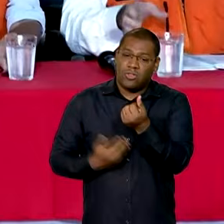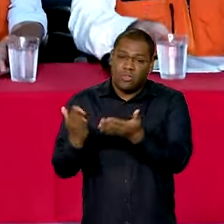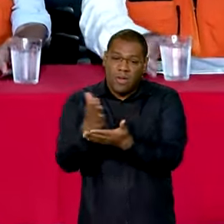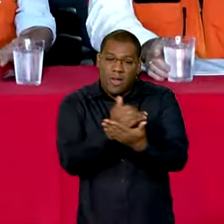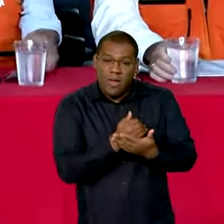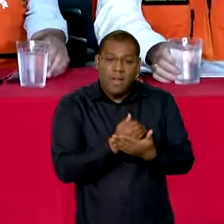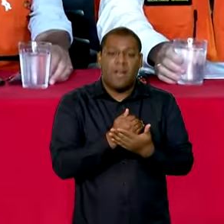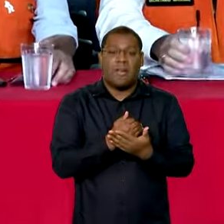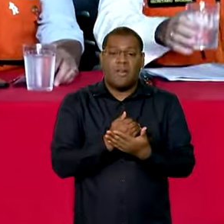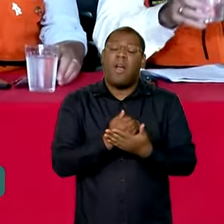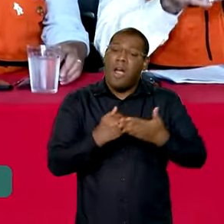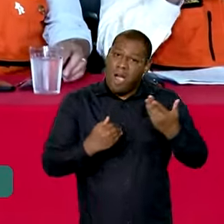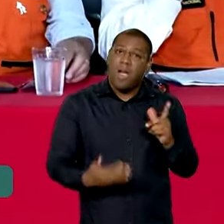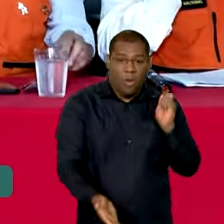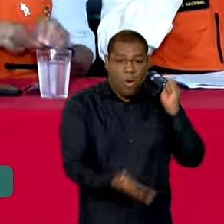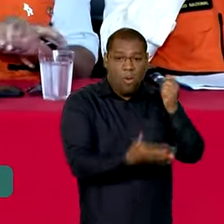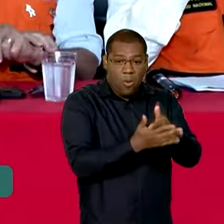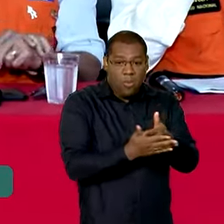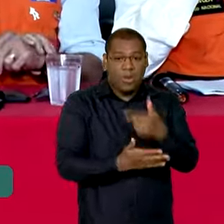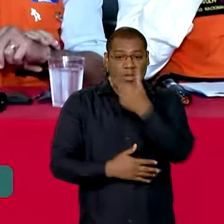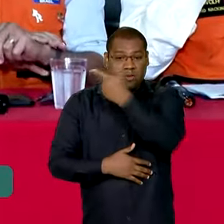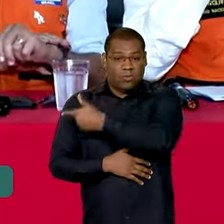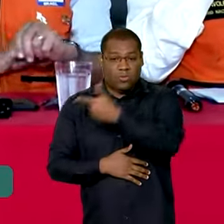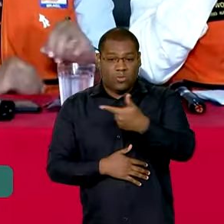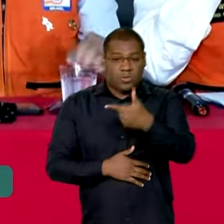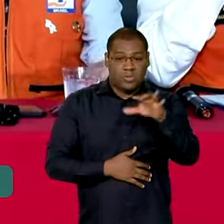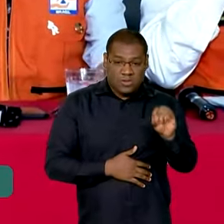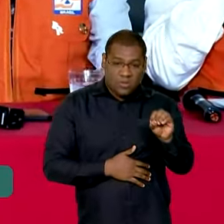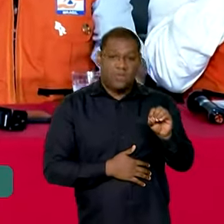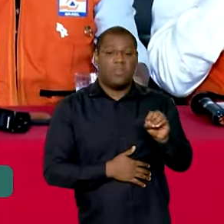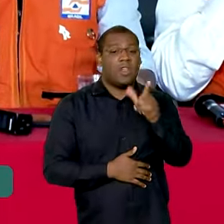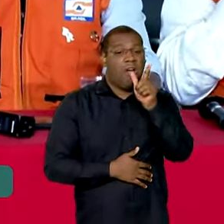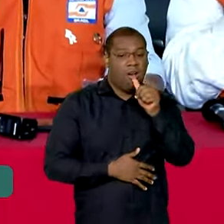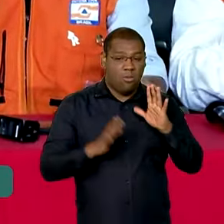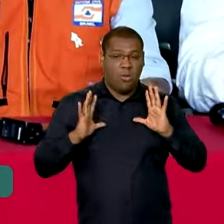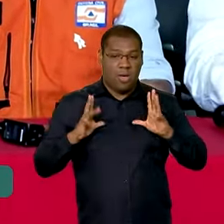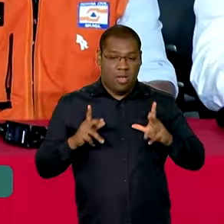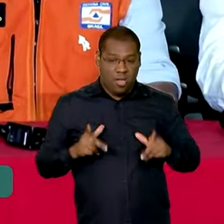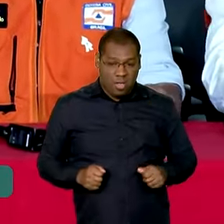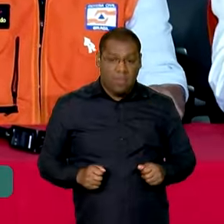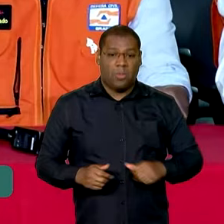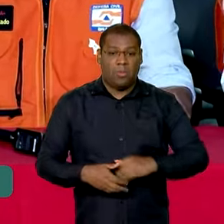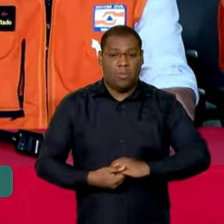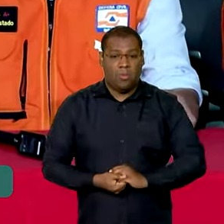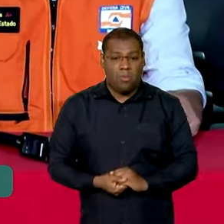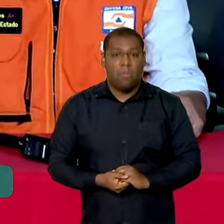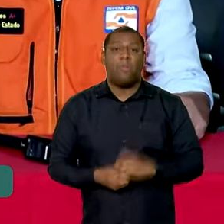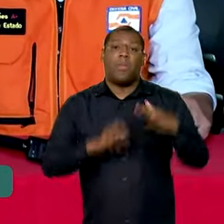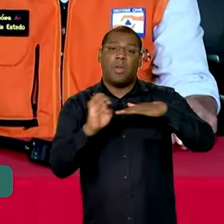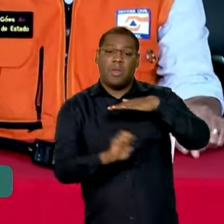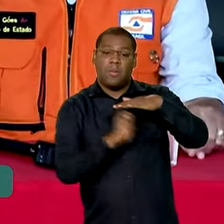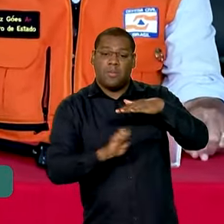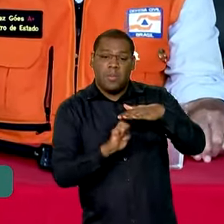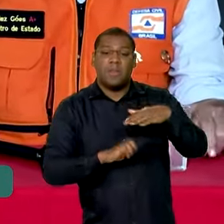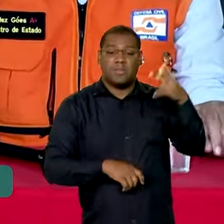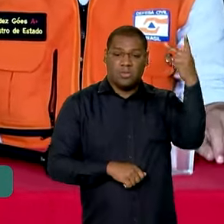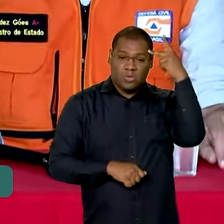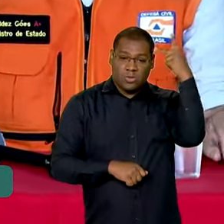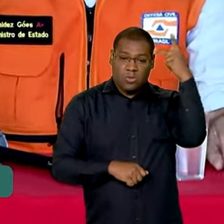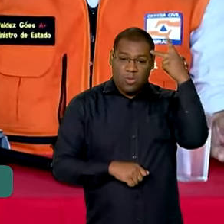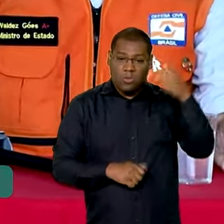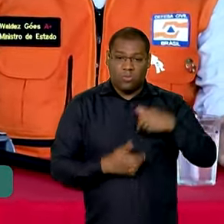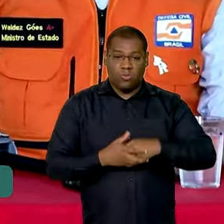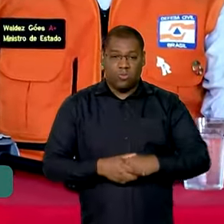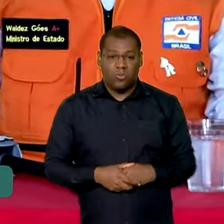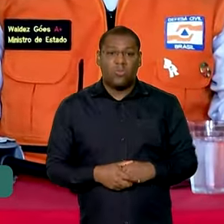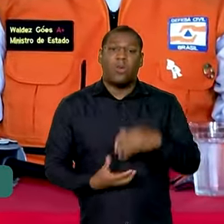220 purificadores de água. Uma empresa de São Paulo, que